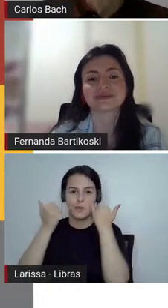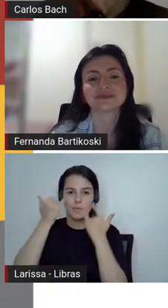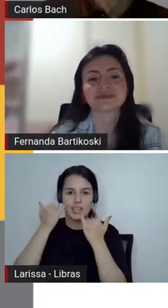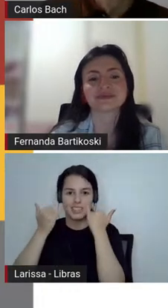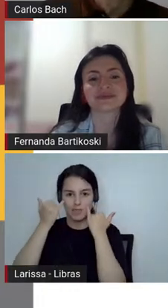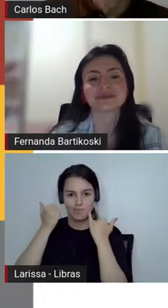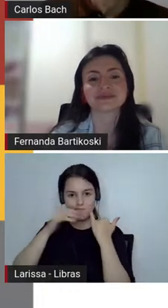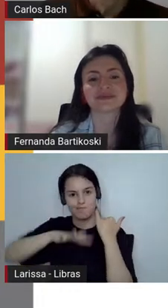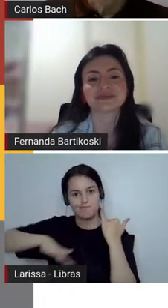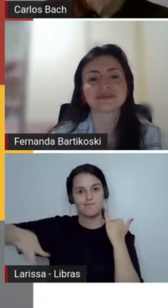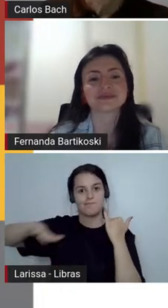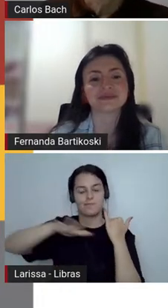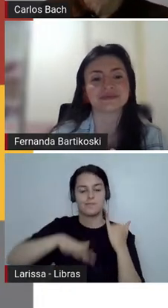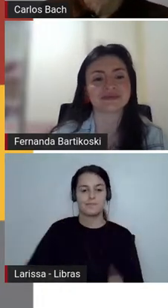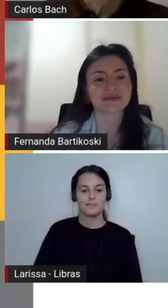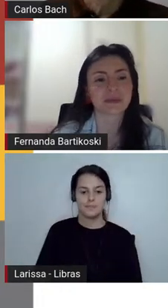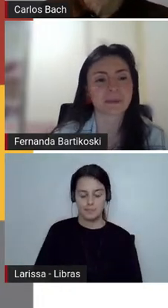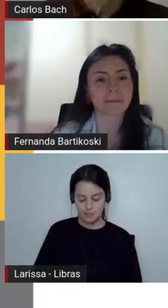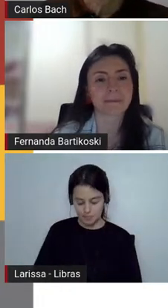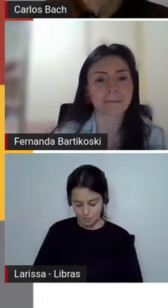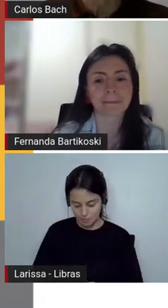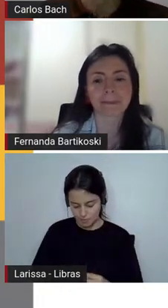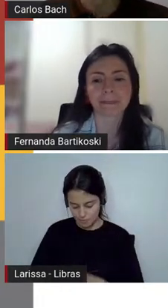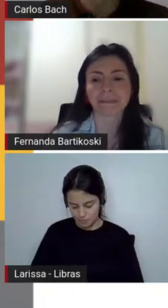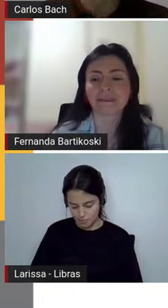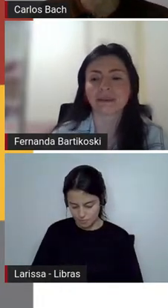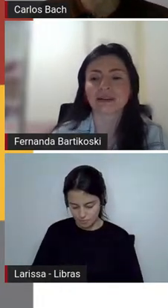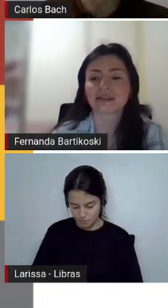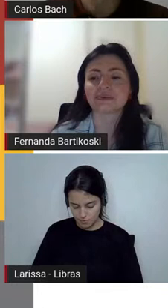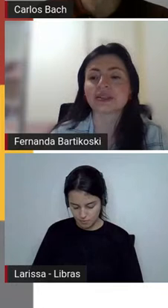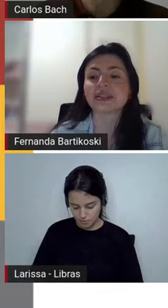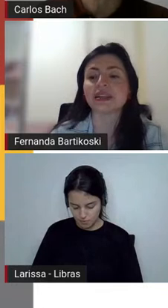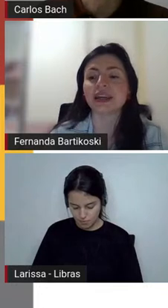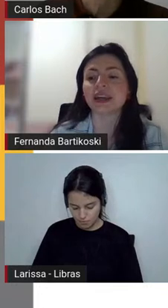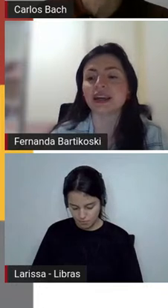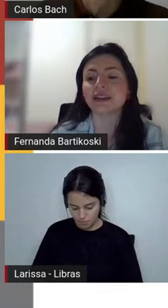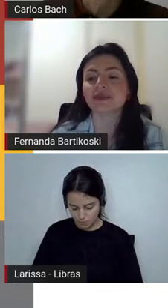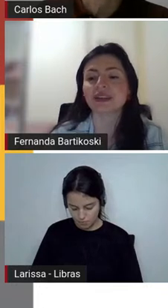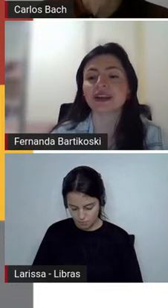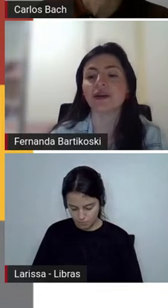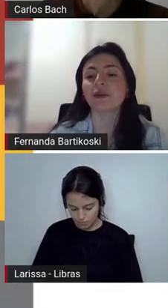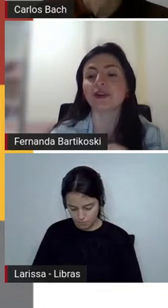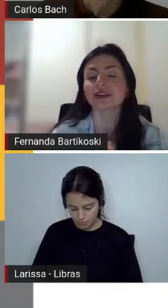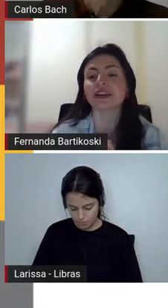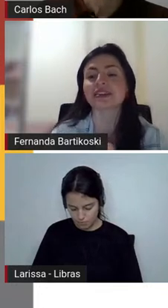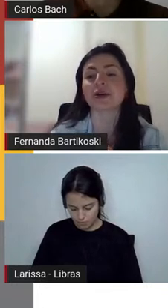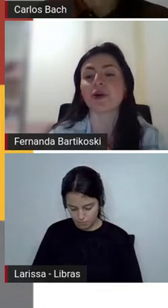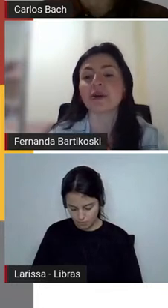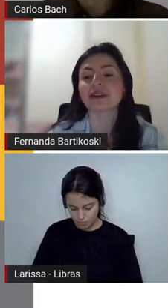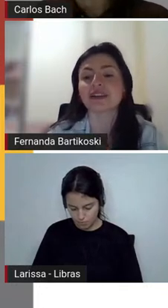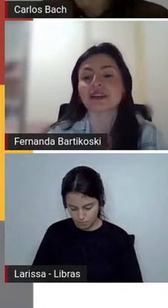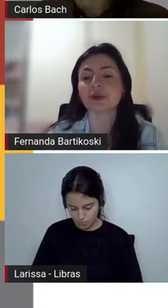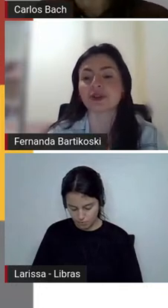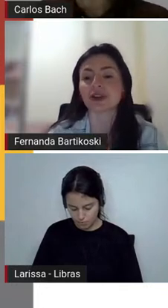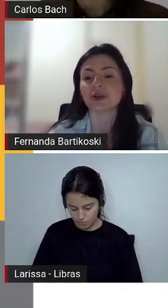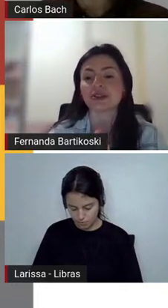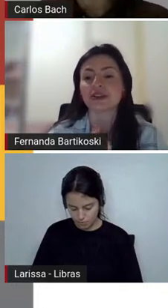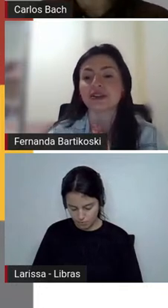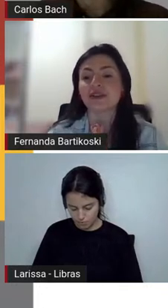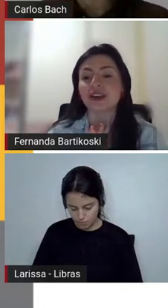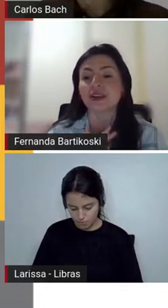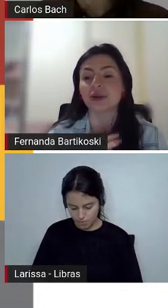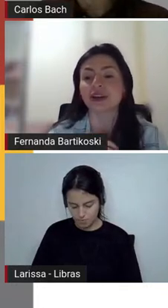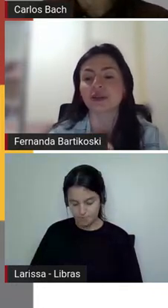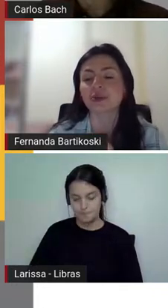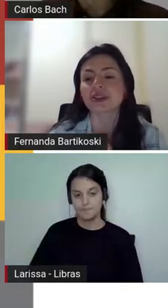ler ali dando os comentários também. Tem mais um ali da professora Rosane. Sim! Então, vou trazer o comentário da professora